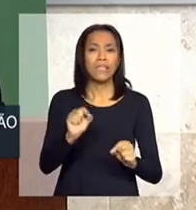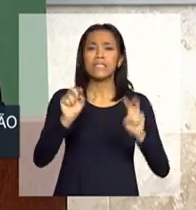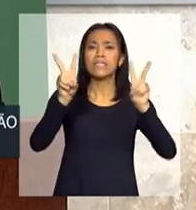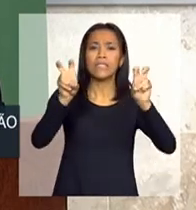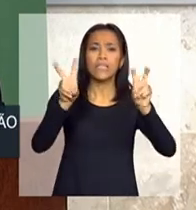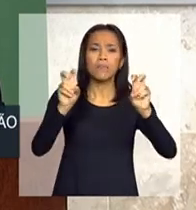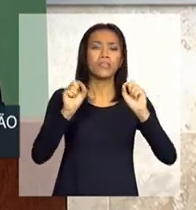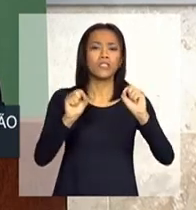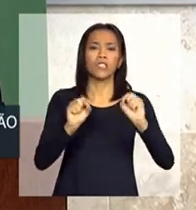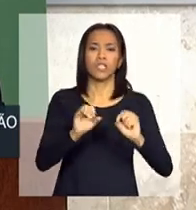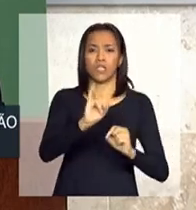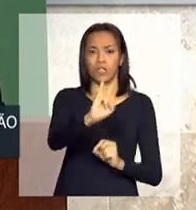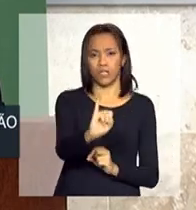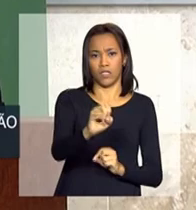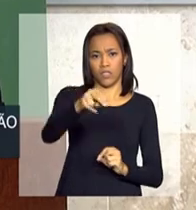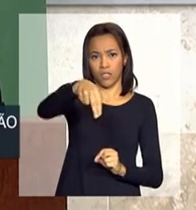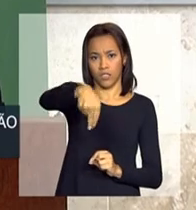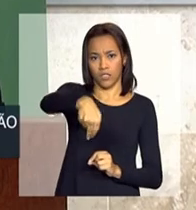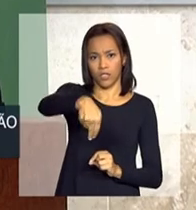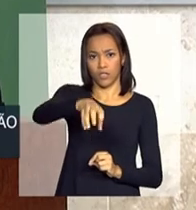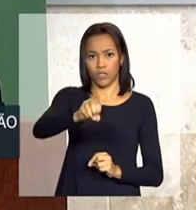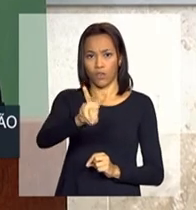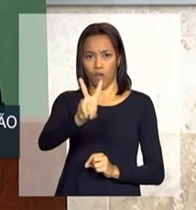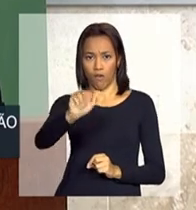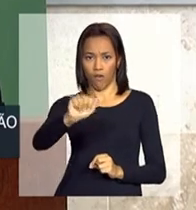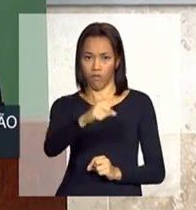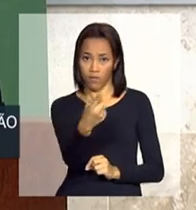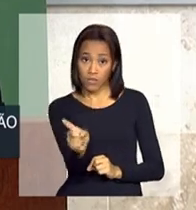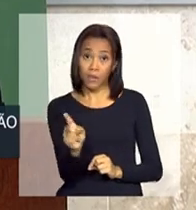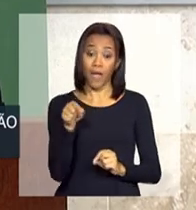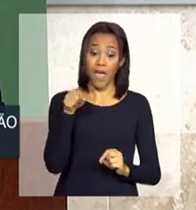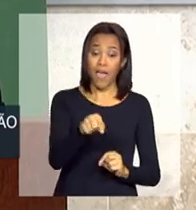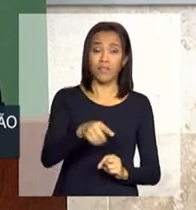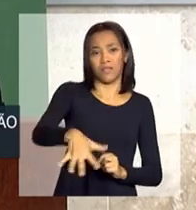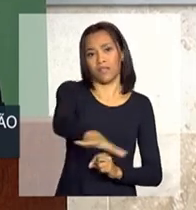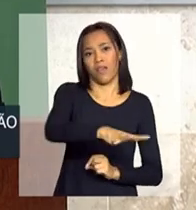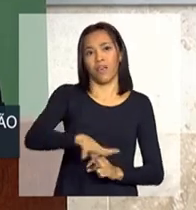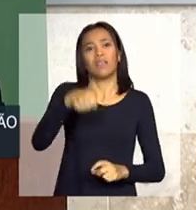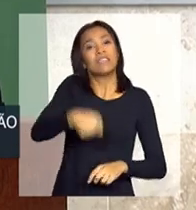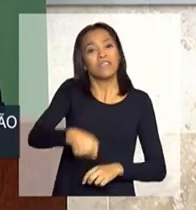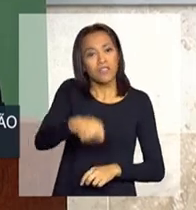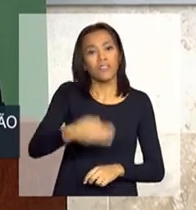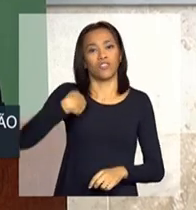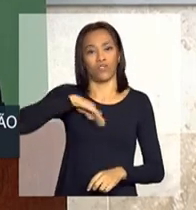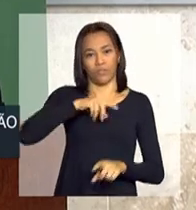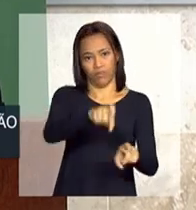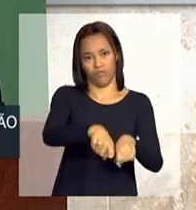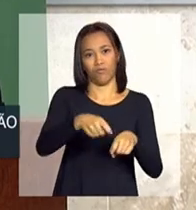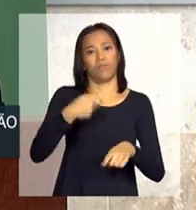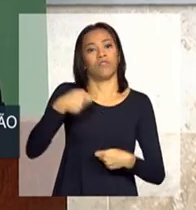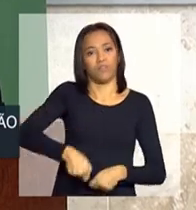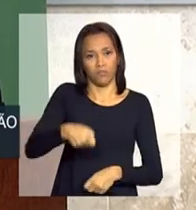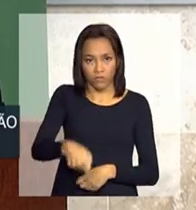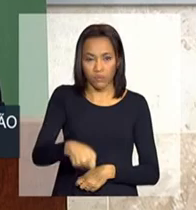inovação, esta área exige de nós, esta área